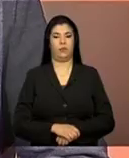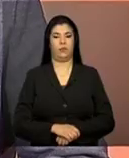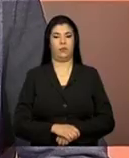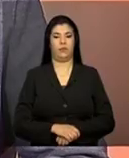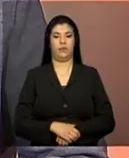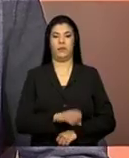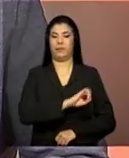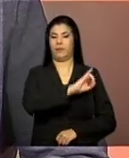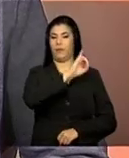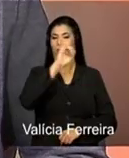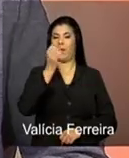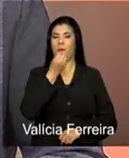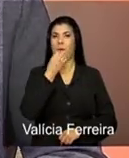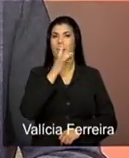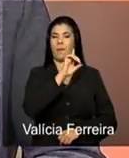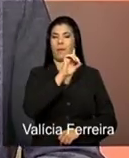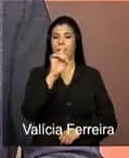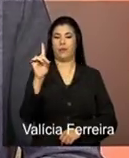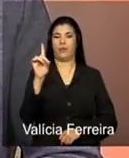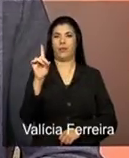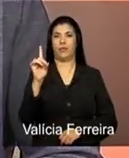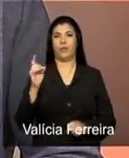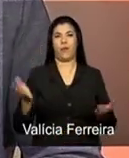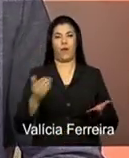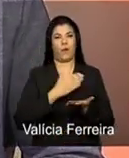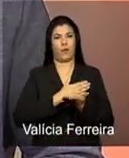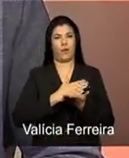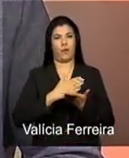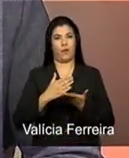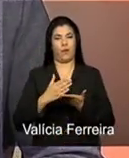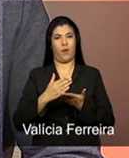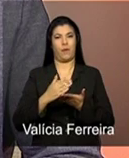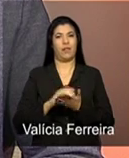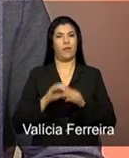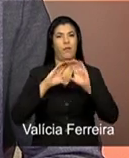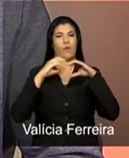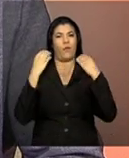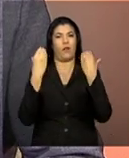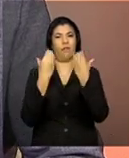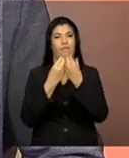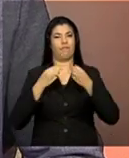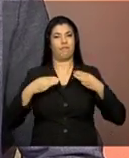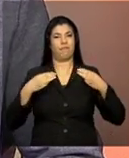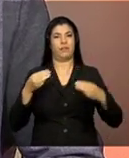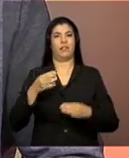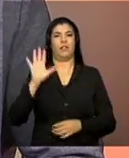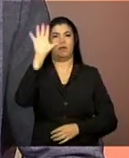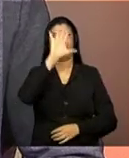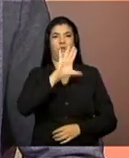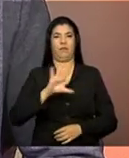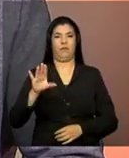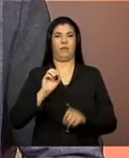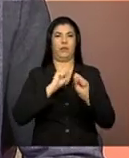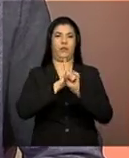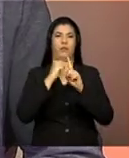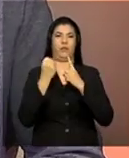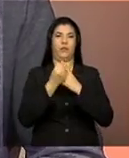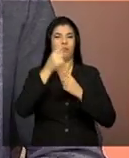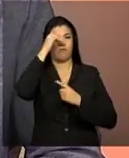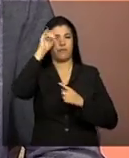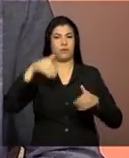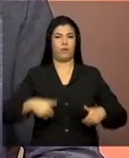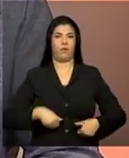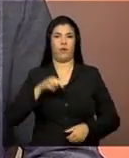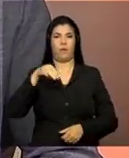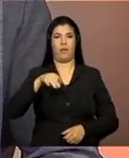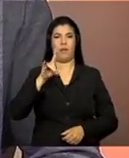Olá, bom dia! Está no ar mais uma teleconferência do Ministério do Desenvolvimento Social e Combate à Fome. O